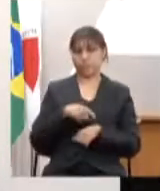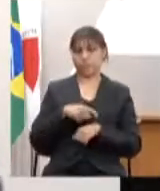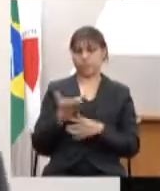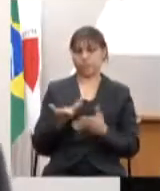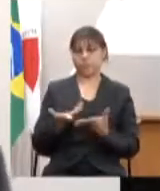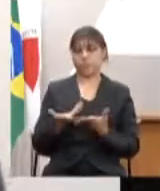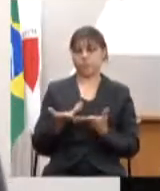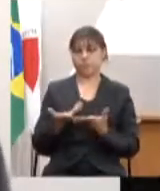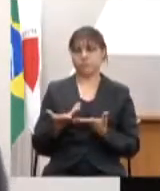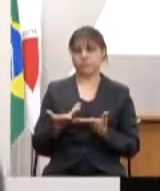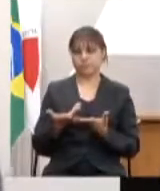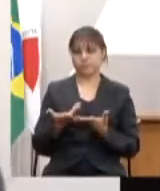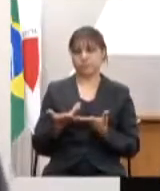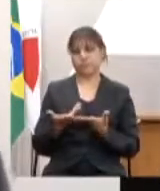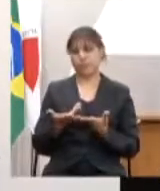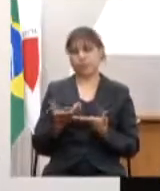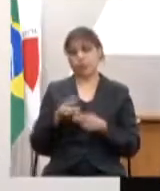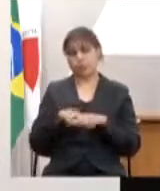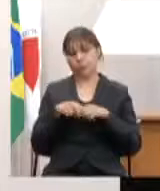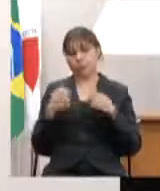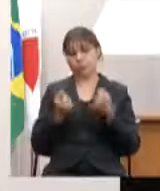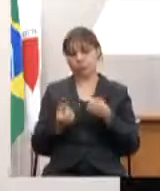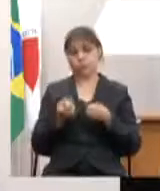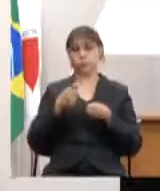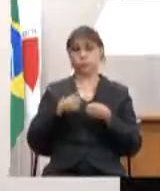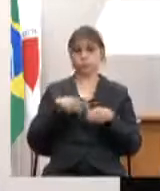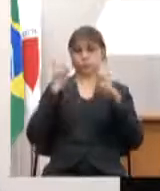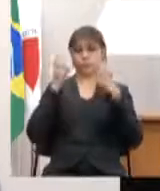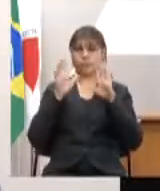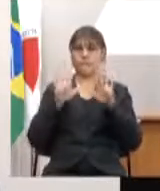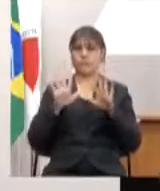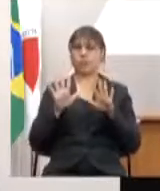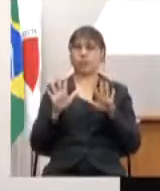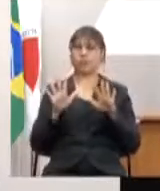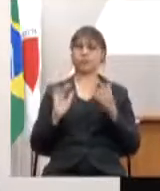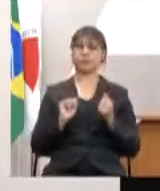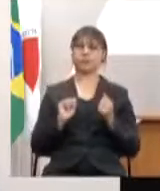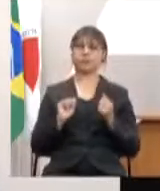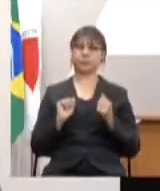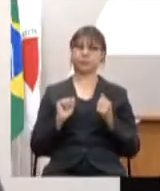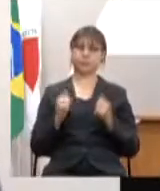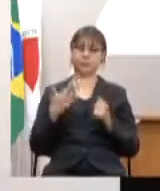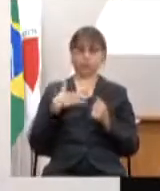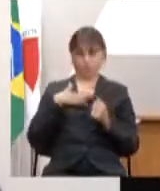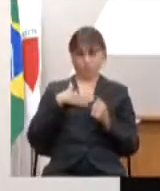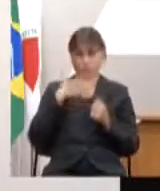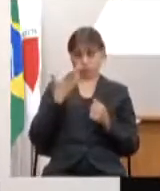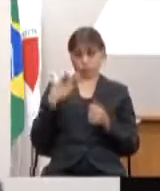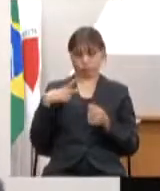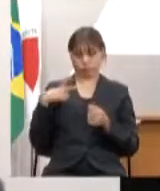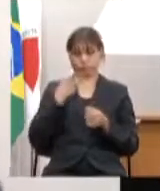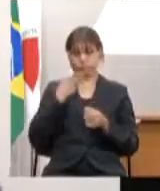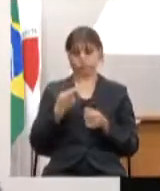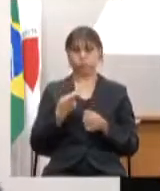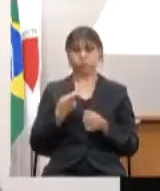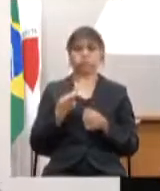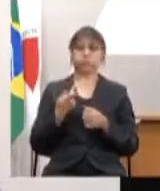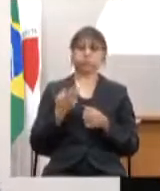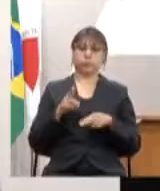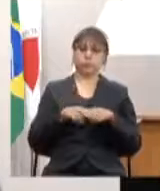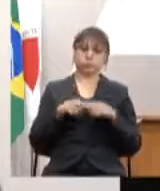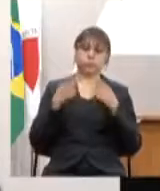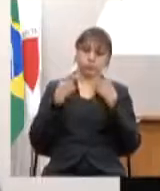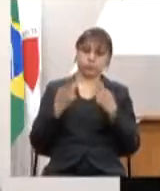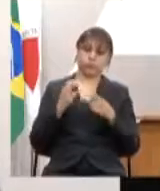suprida e isso vai ser retomado o que nós estamos eu particularmente como relator da